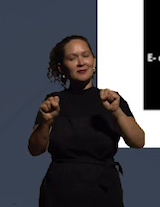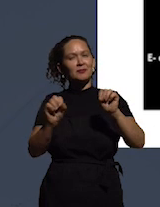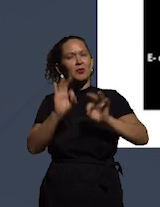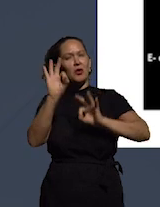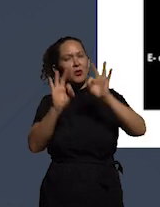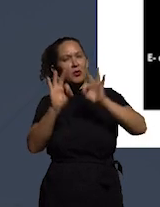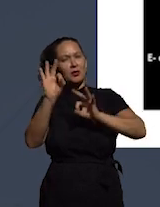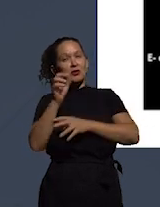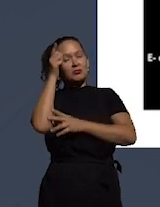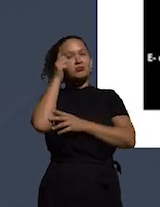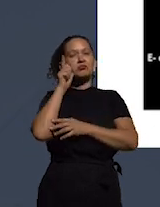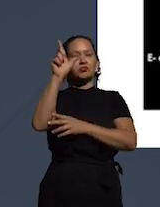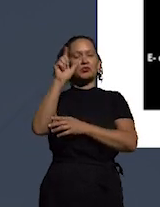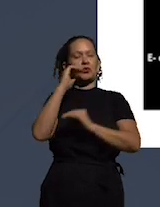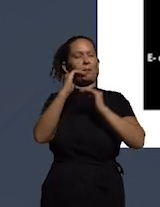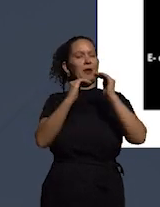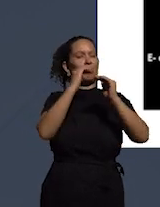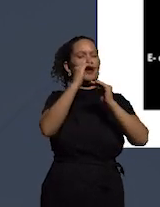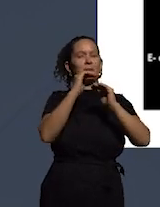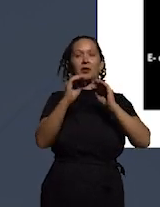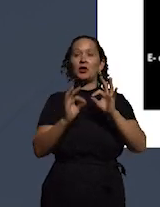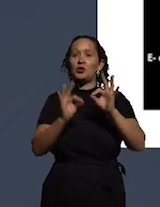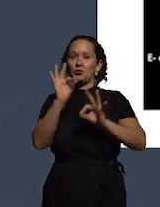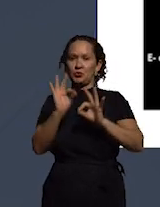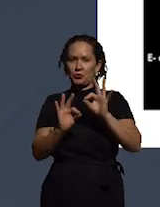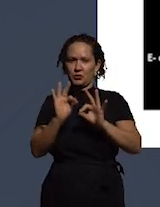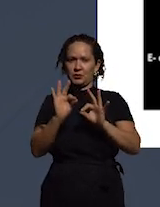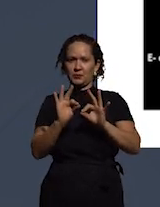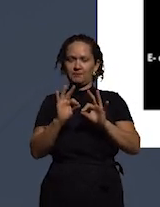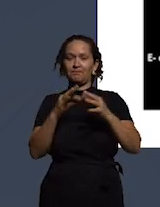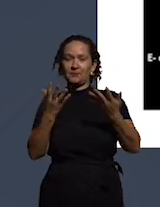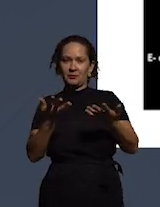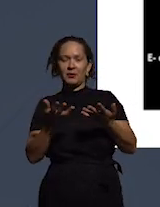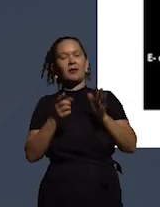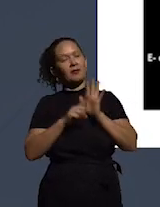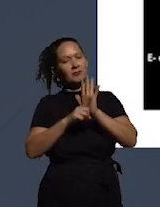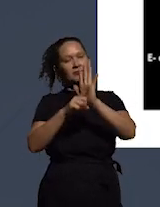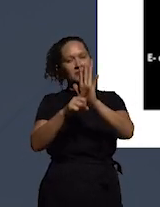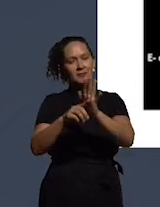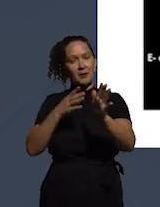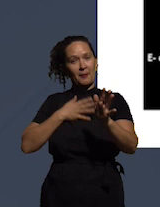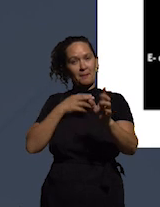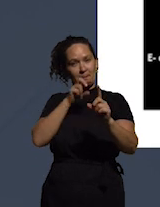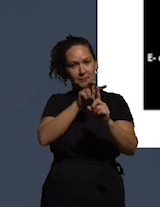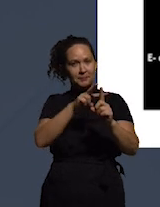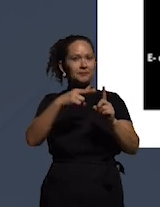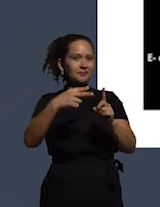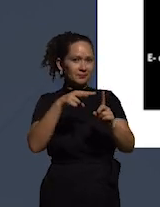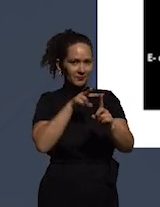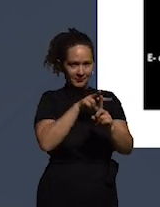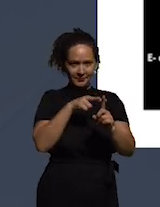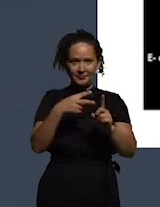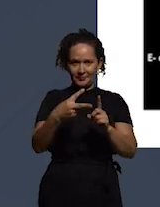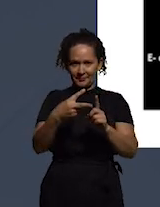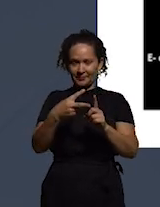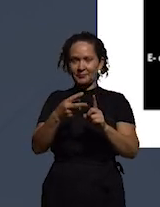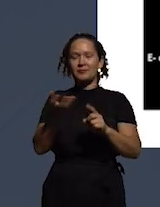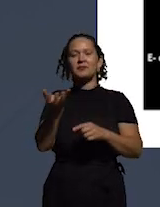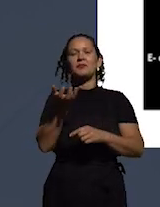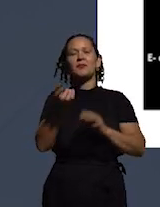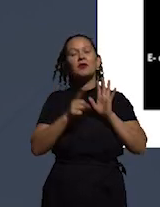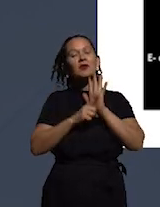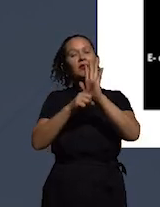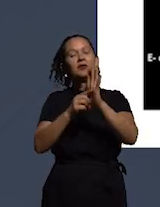obter um processo cada vez mais junto então minha perspectiva que eu gostaria de apresentar aqui eu gostaria de